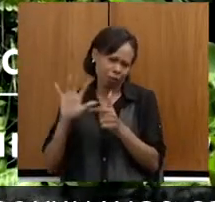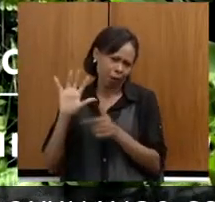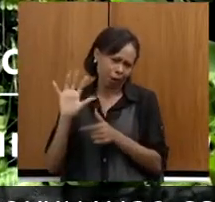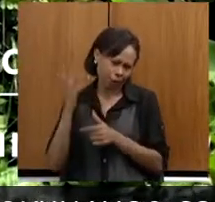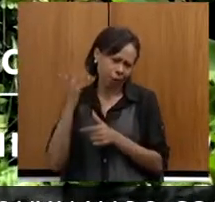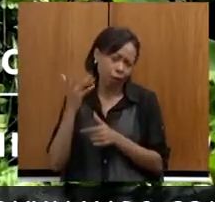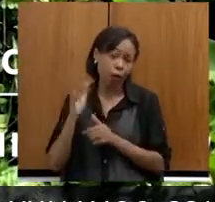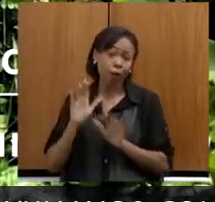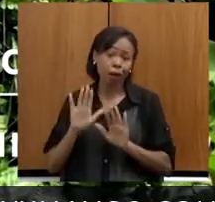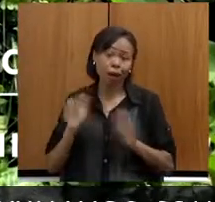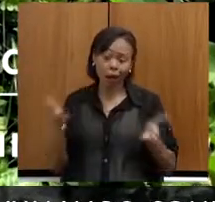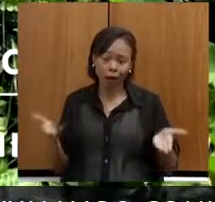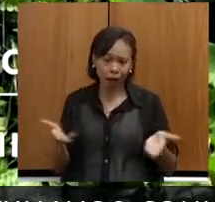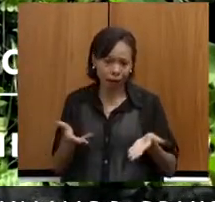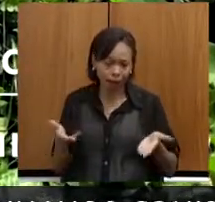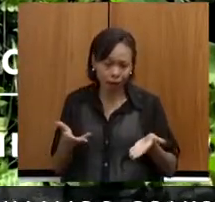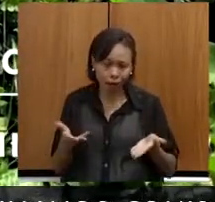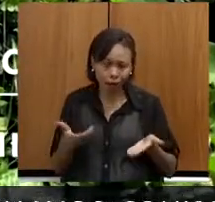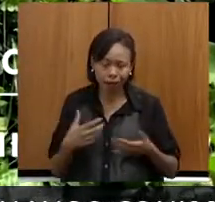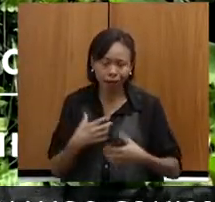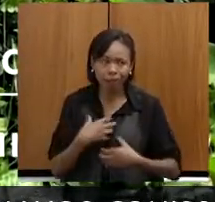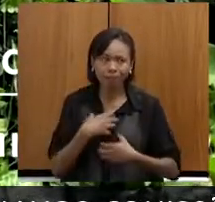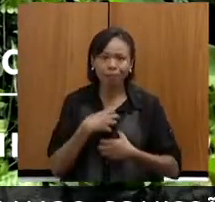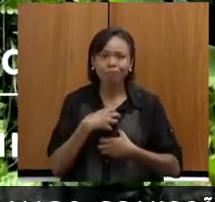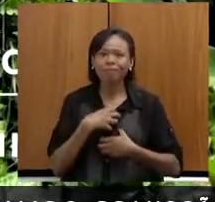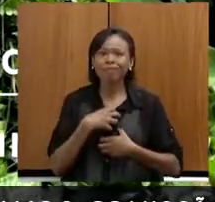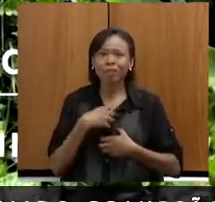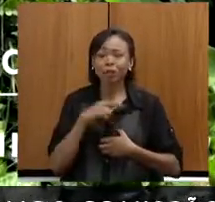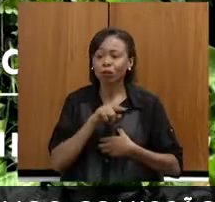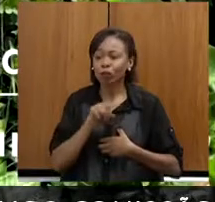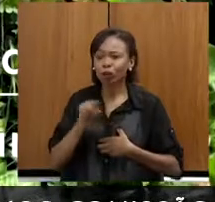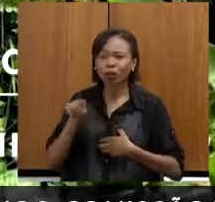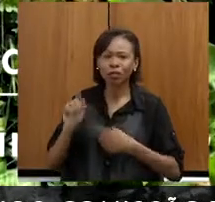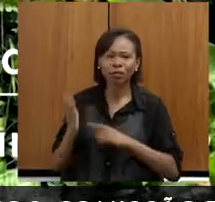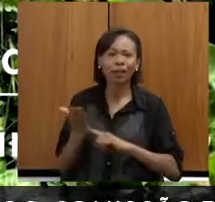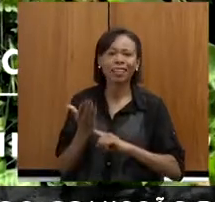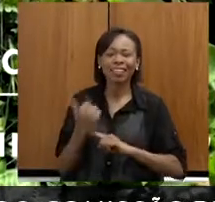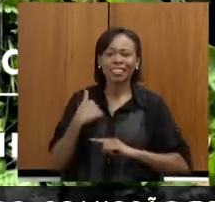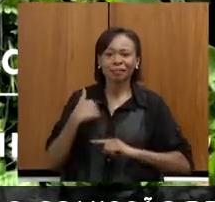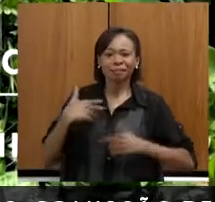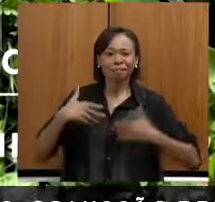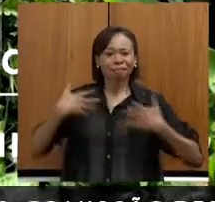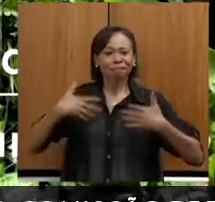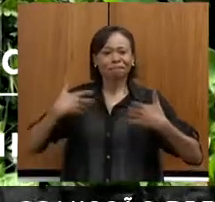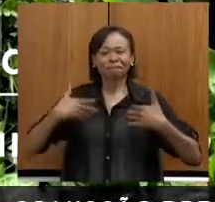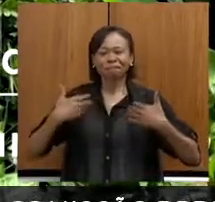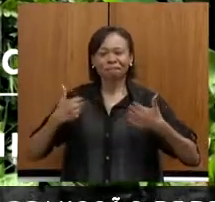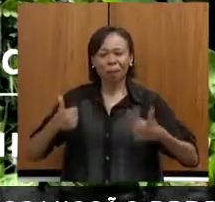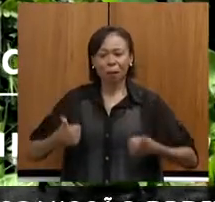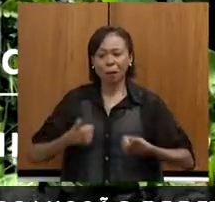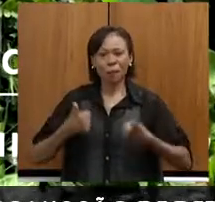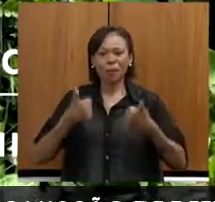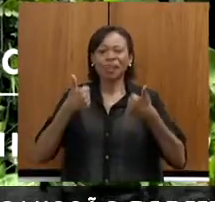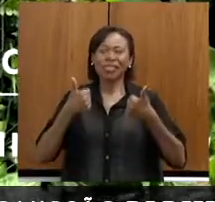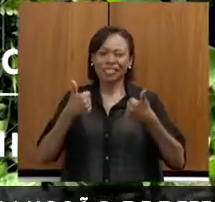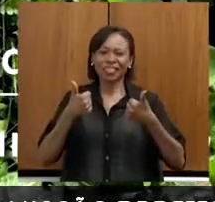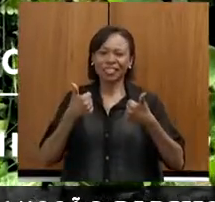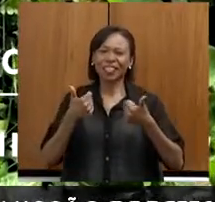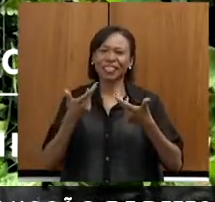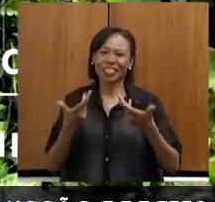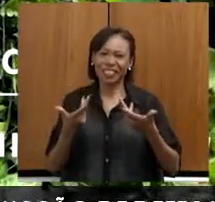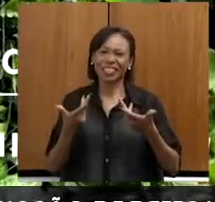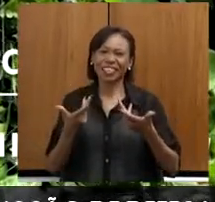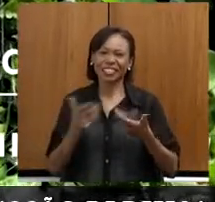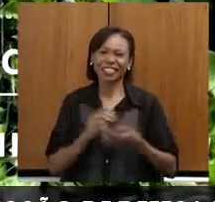agora eu garanto para vocês que estão saindo daqui com a ajuda de todos vocês, uma pessoa bem animada e está disposta a batalhar tudo de novo, correr